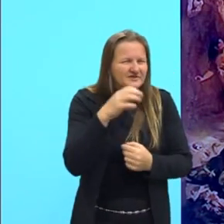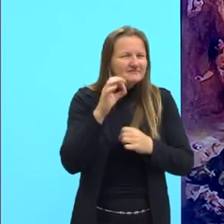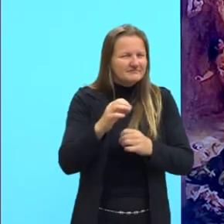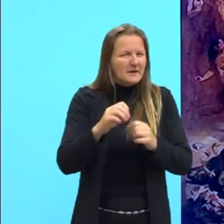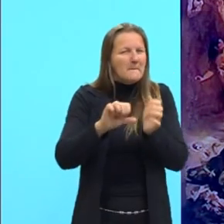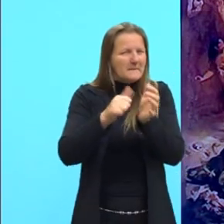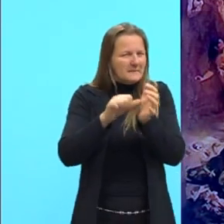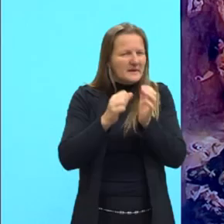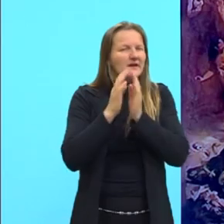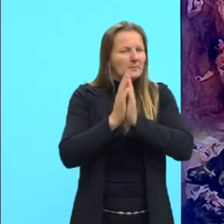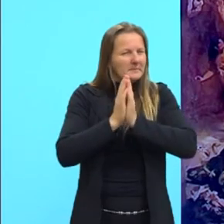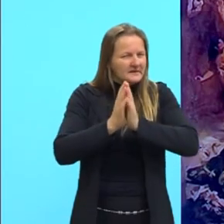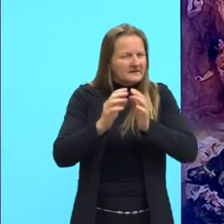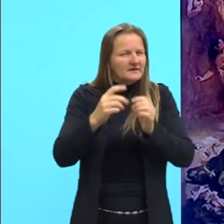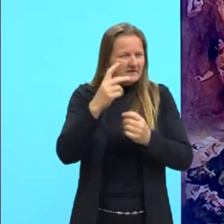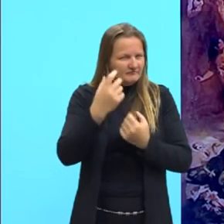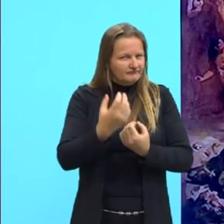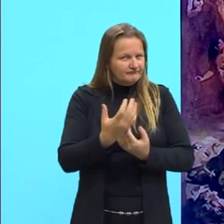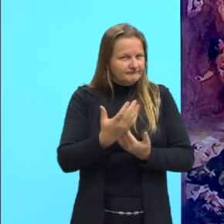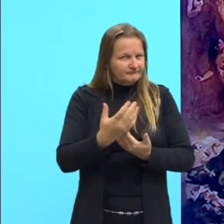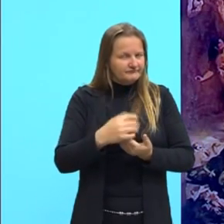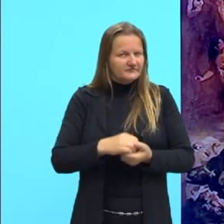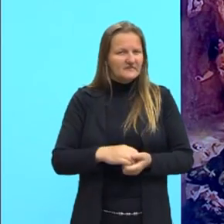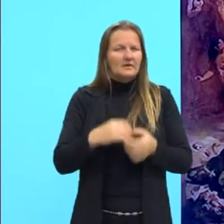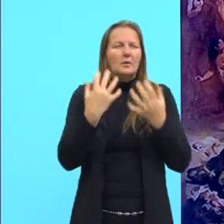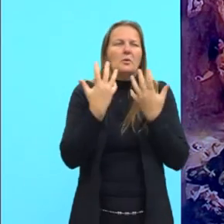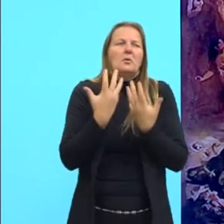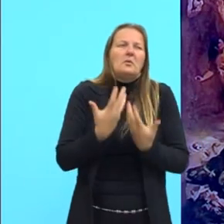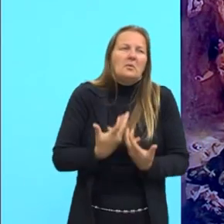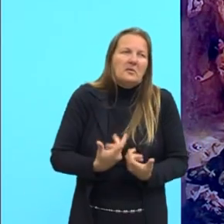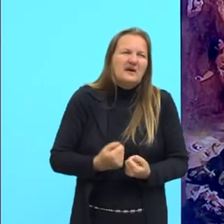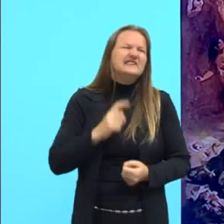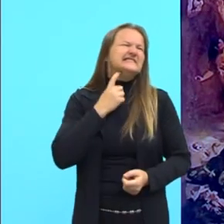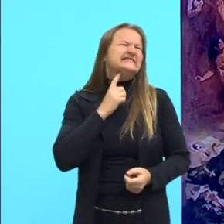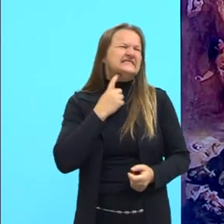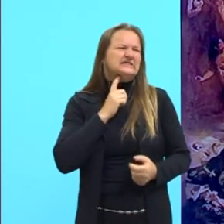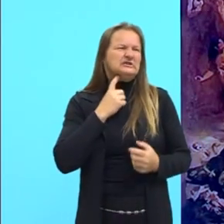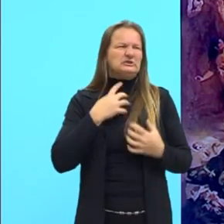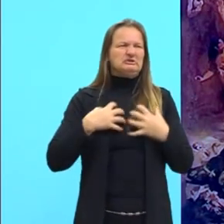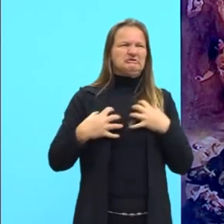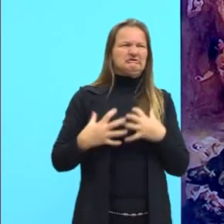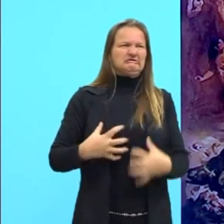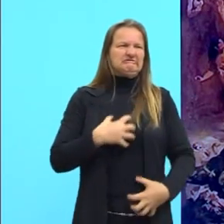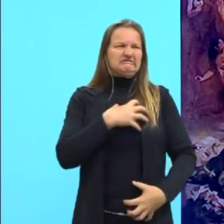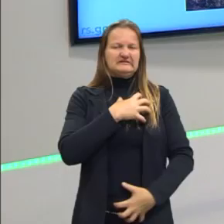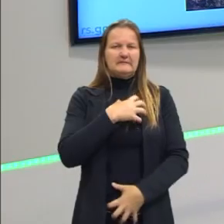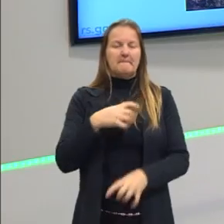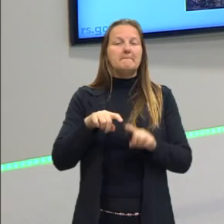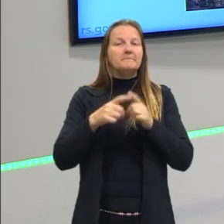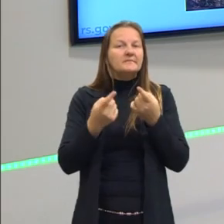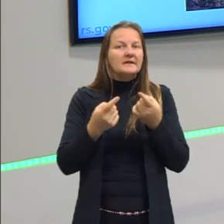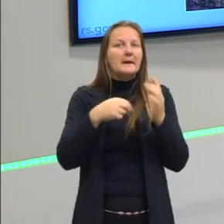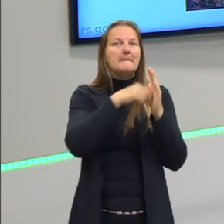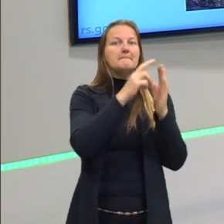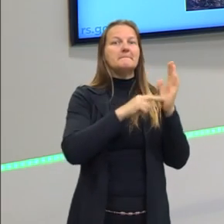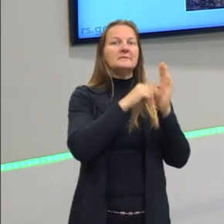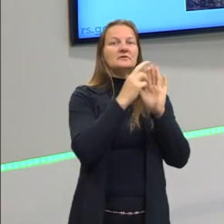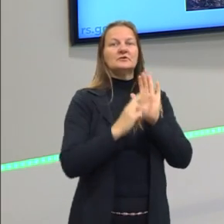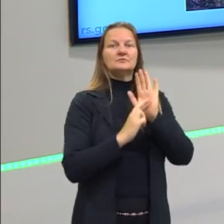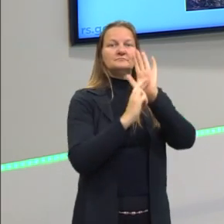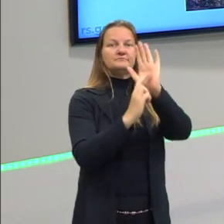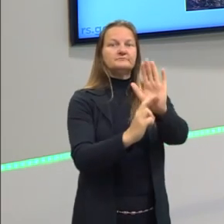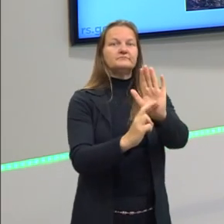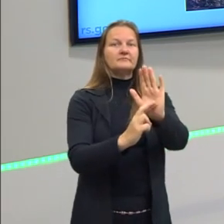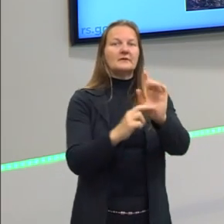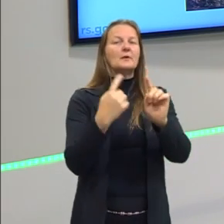missa? Para gente parar para pensar, eles deviam ter chegado tudo cansado, tudo sujo, desgrenhado. Então, por que é representado